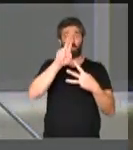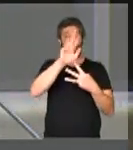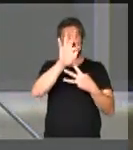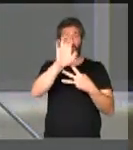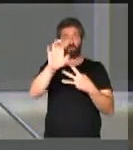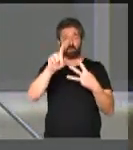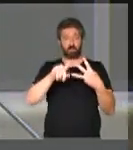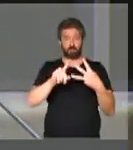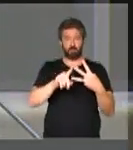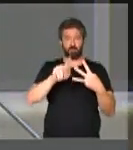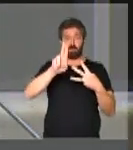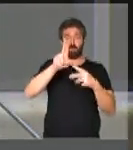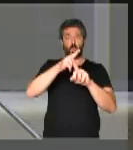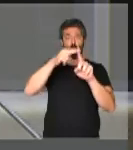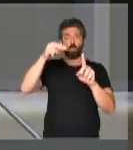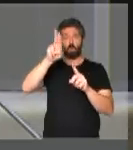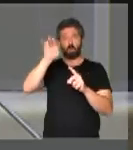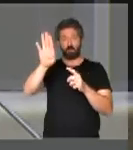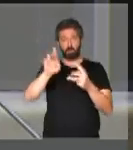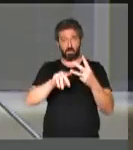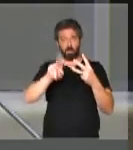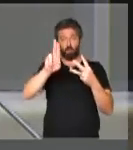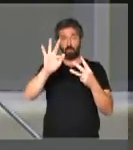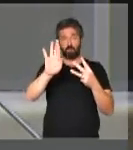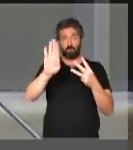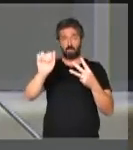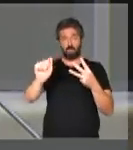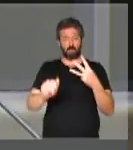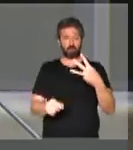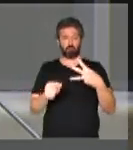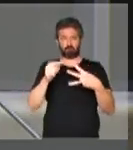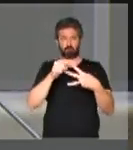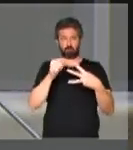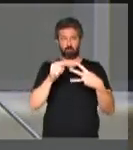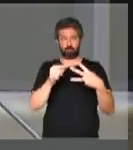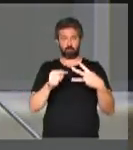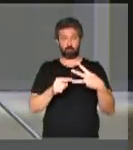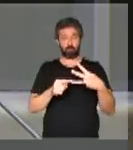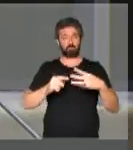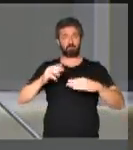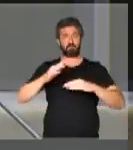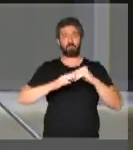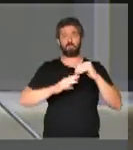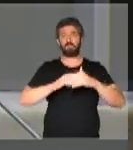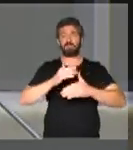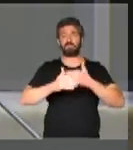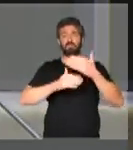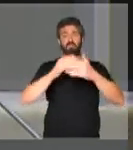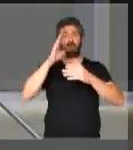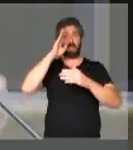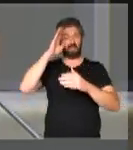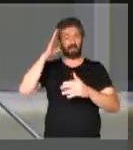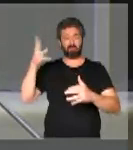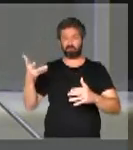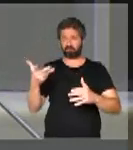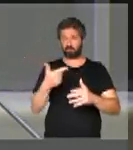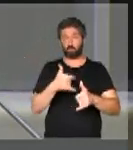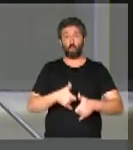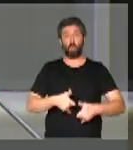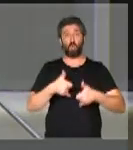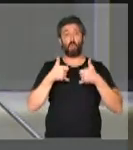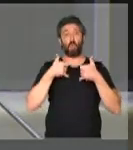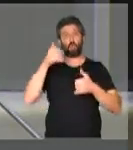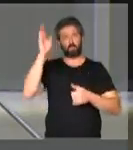a UNB e a UFBA. Todas três de excelente desempenho acadêmico, um